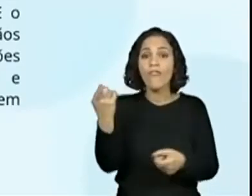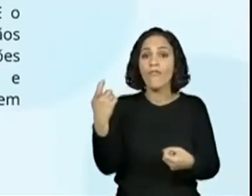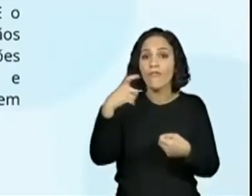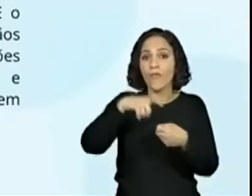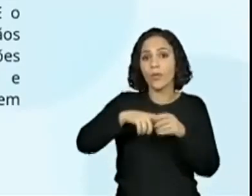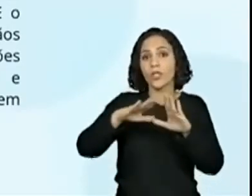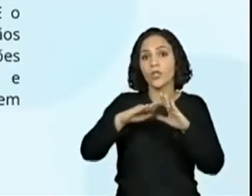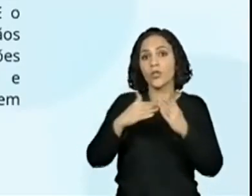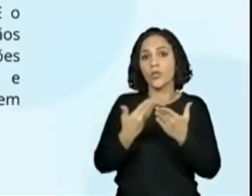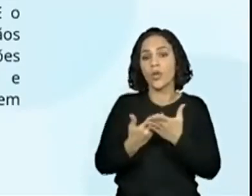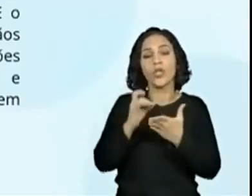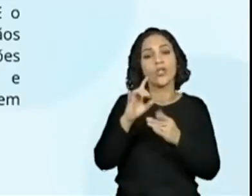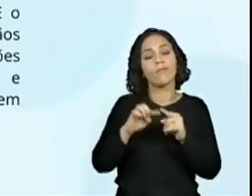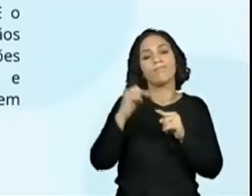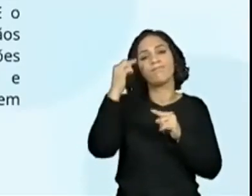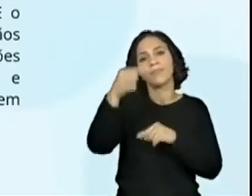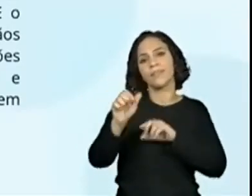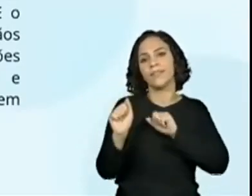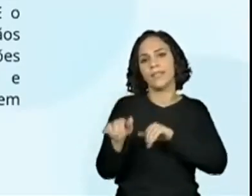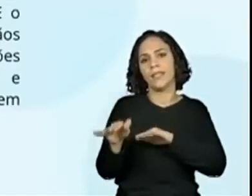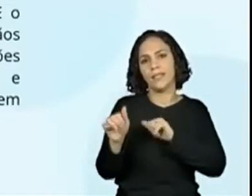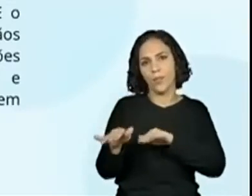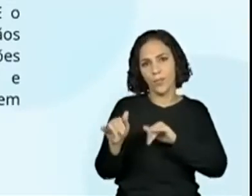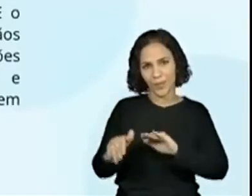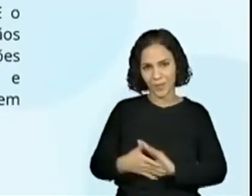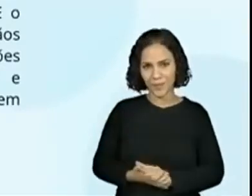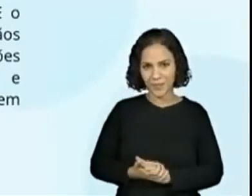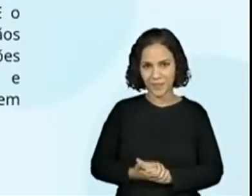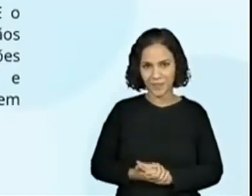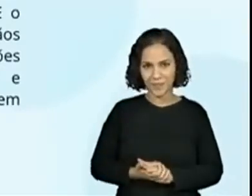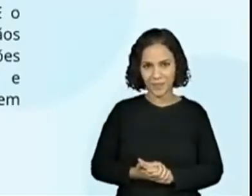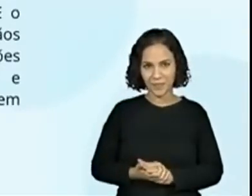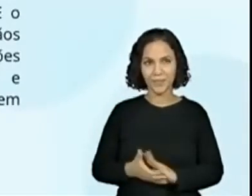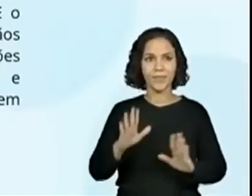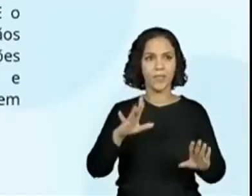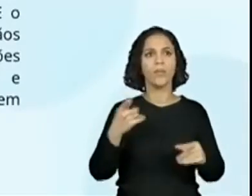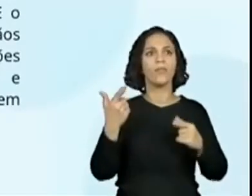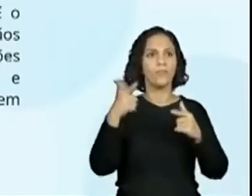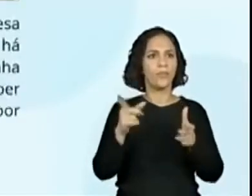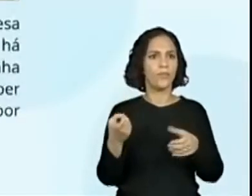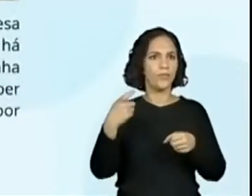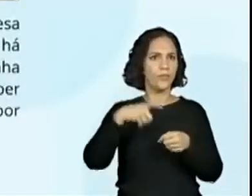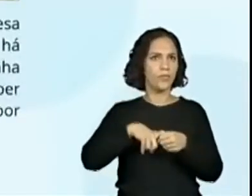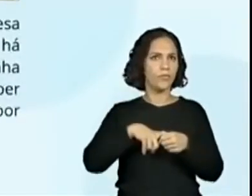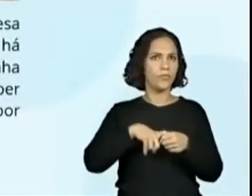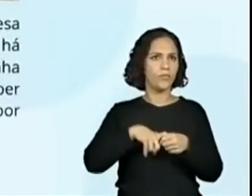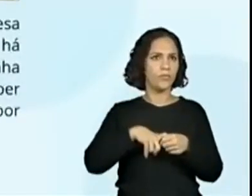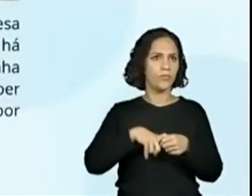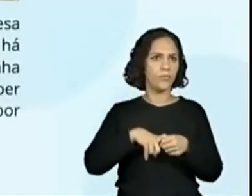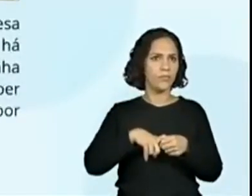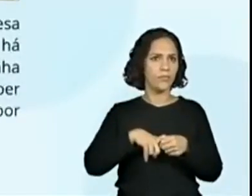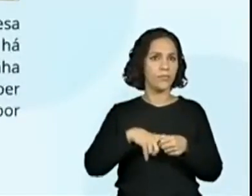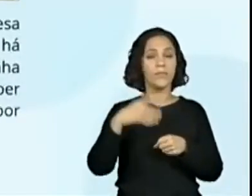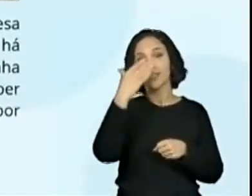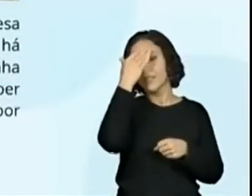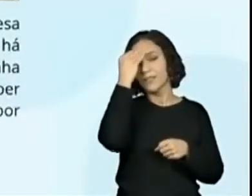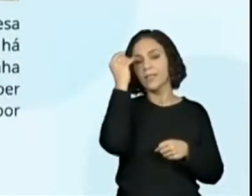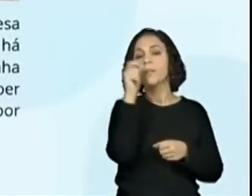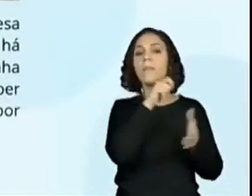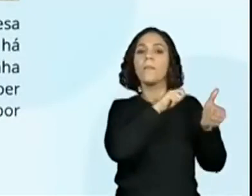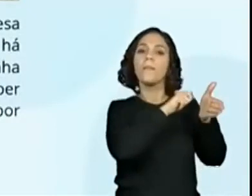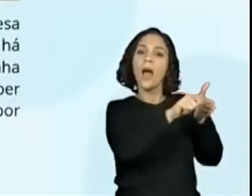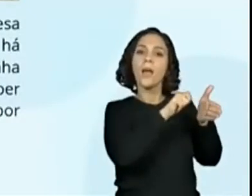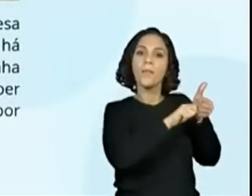escola em meados de setembro. Olha só, vou voltar aqui na outra parte que a gente esqueceu de destacar